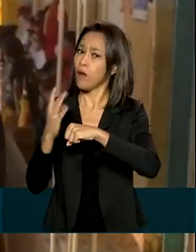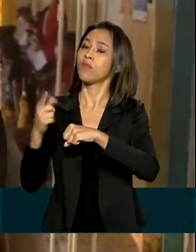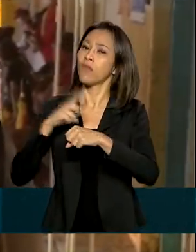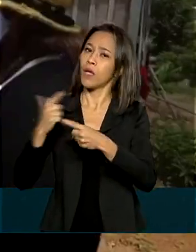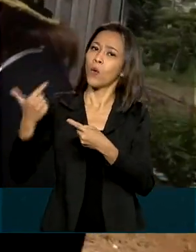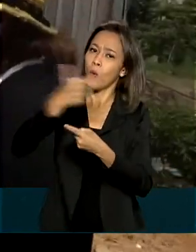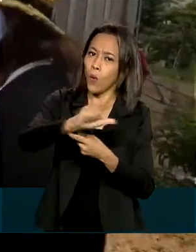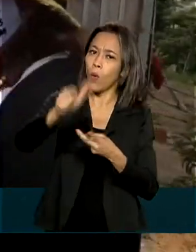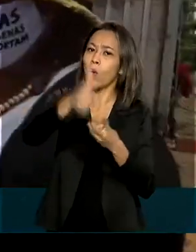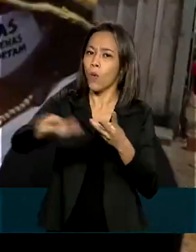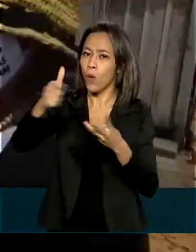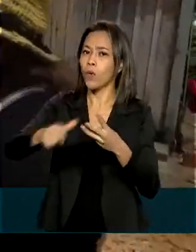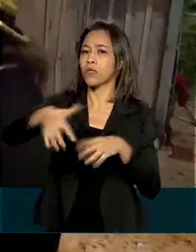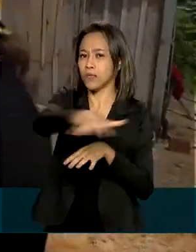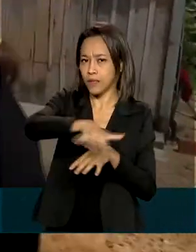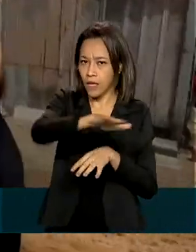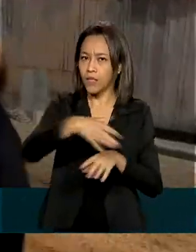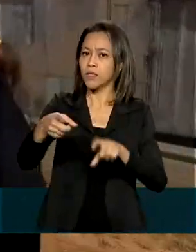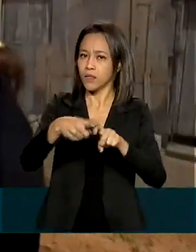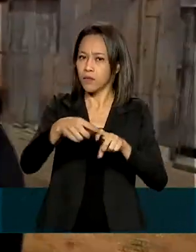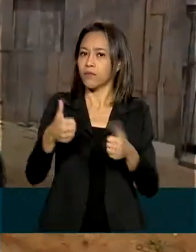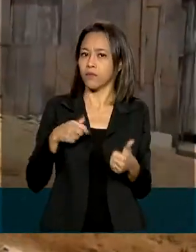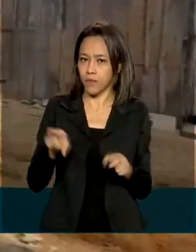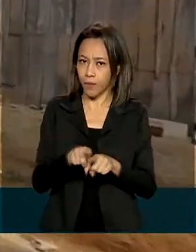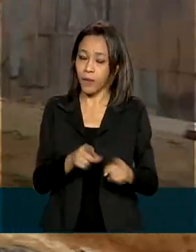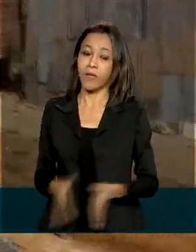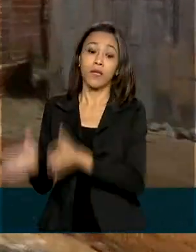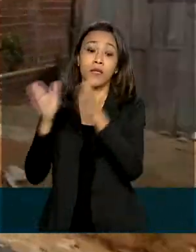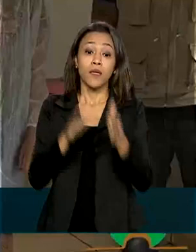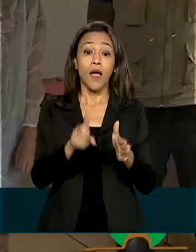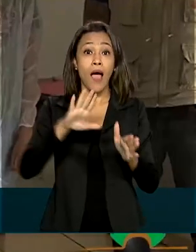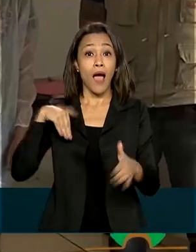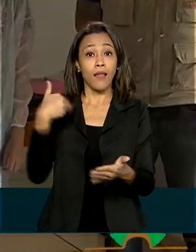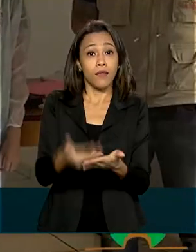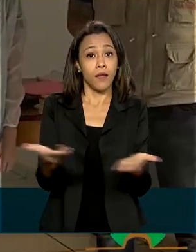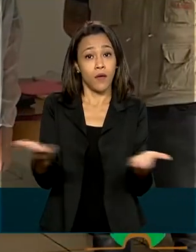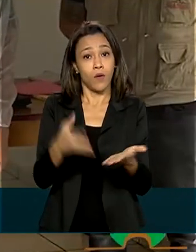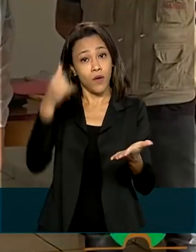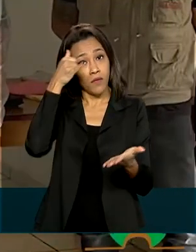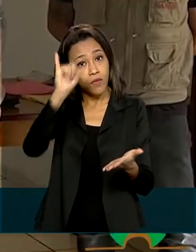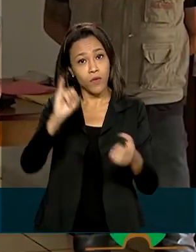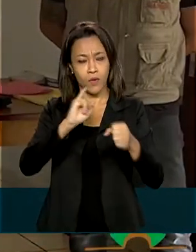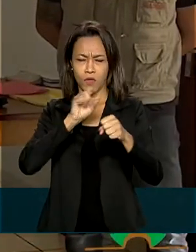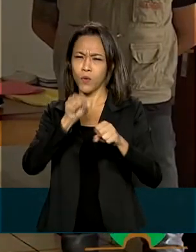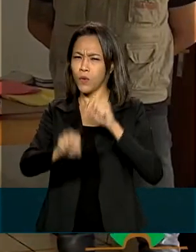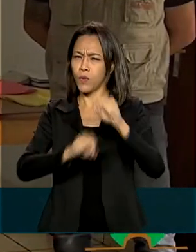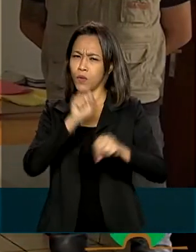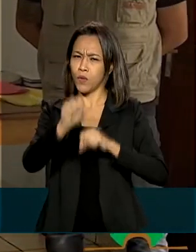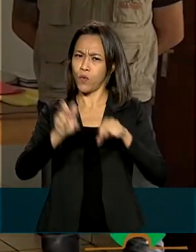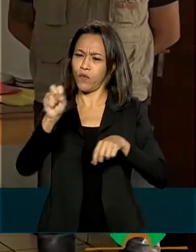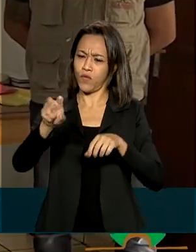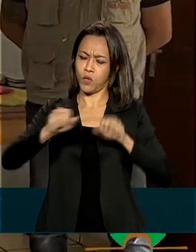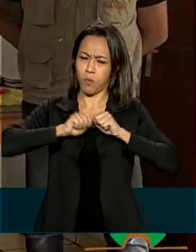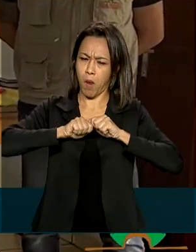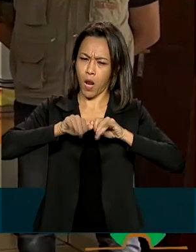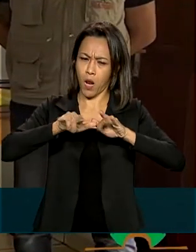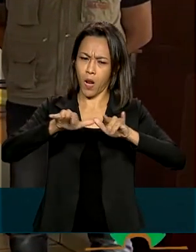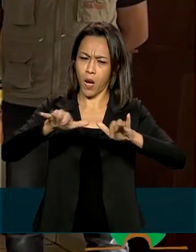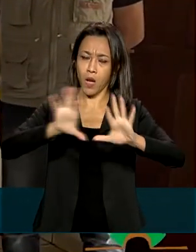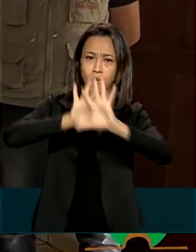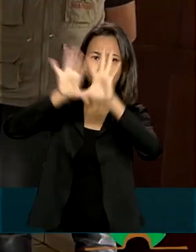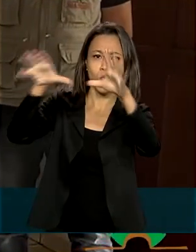especialidades. O trabalho preventivo conseguiu evitar até agora que o vírus chegasse às aldeias do Vale do